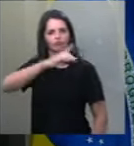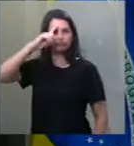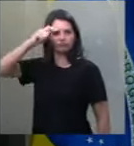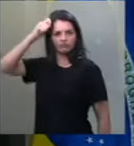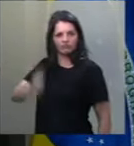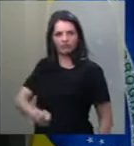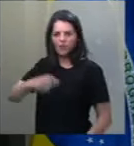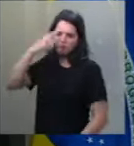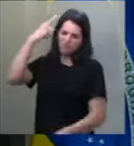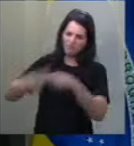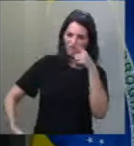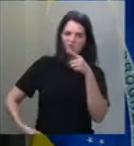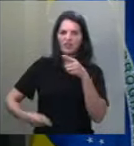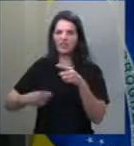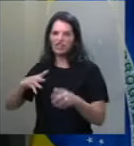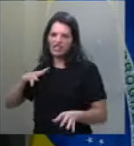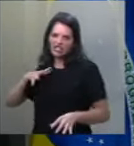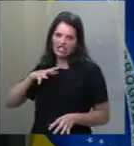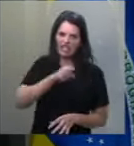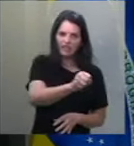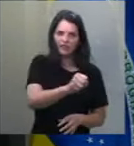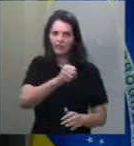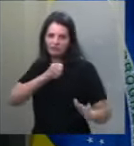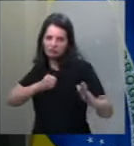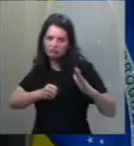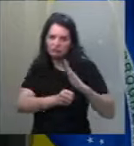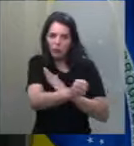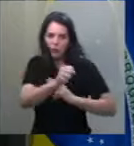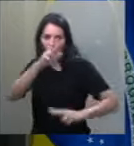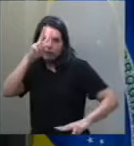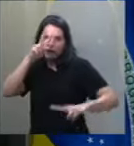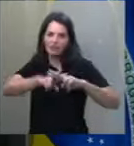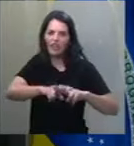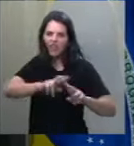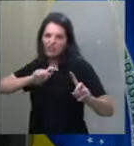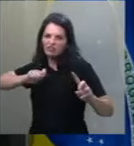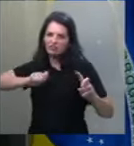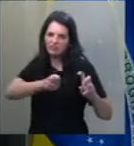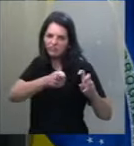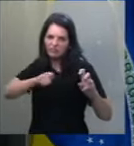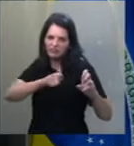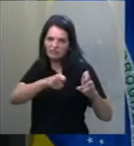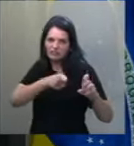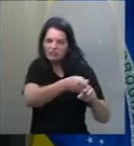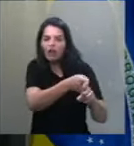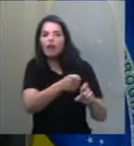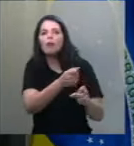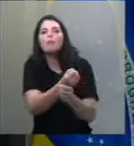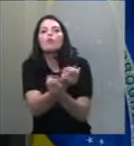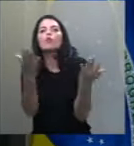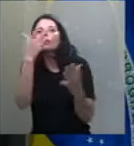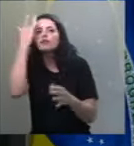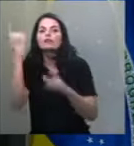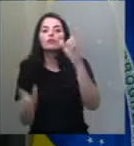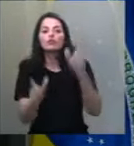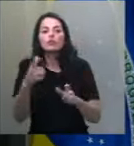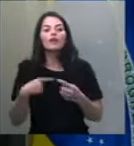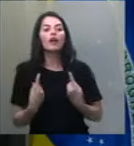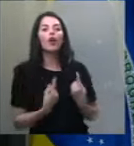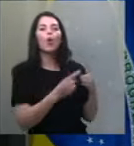caçou, prendeu e torturou muitos brasileiros que se opunham ao regime.